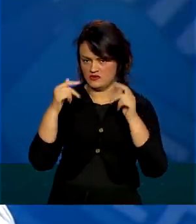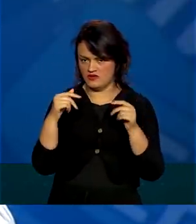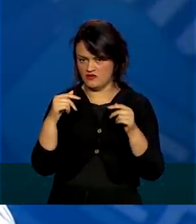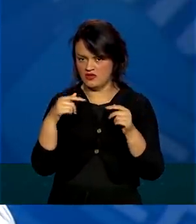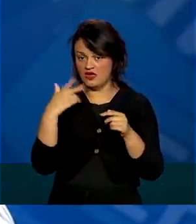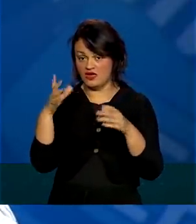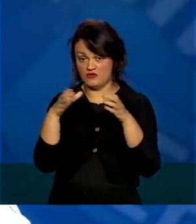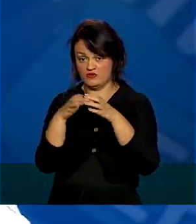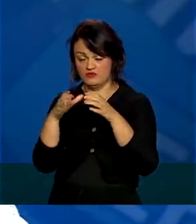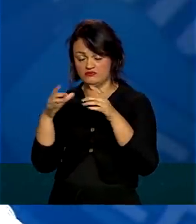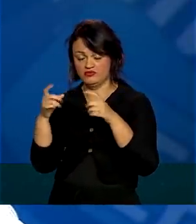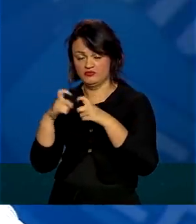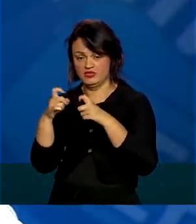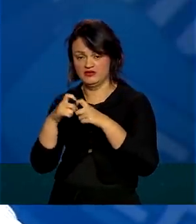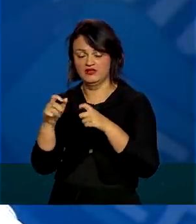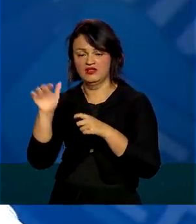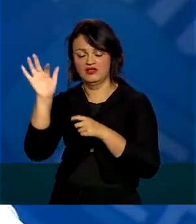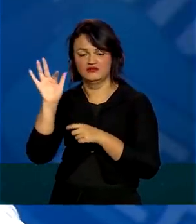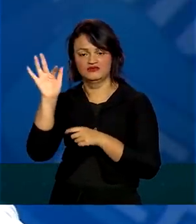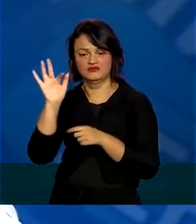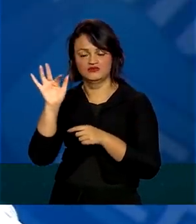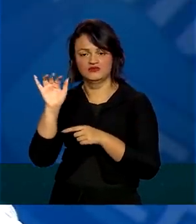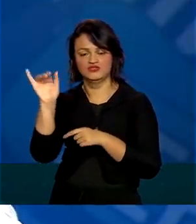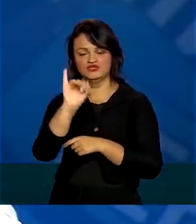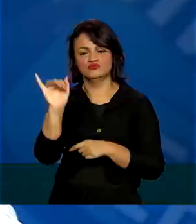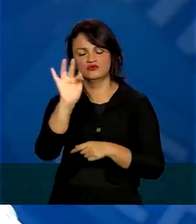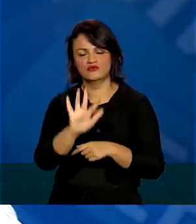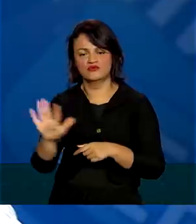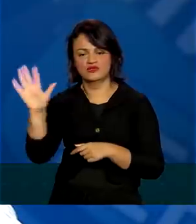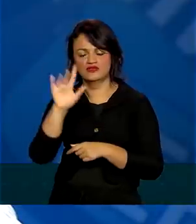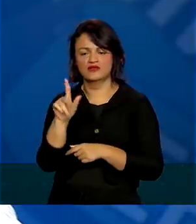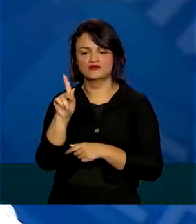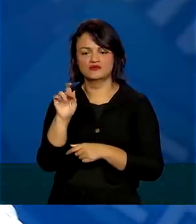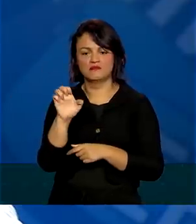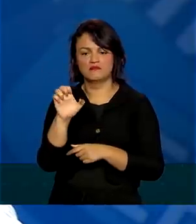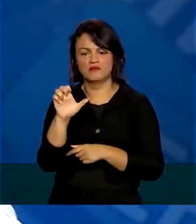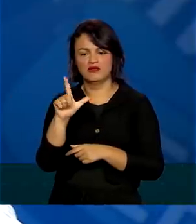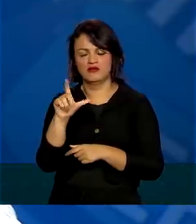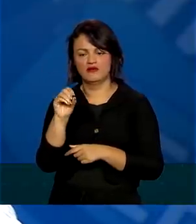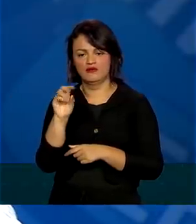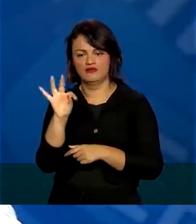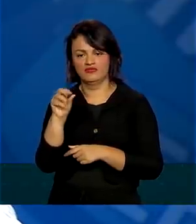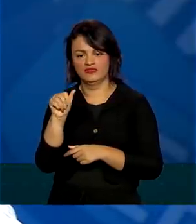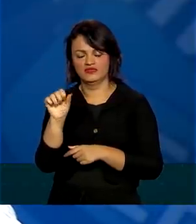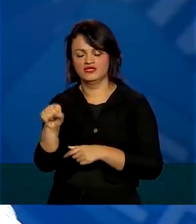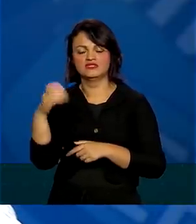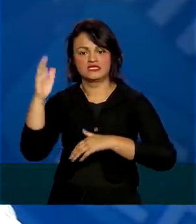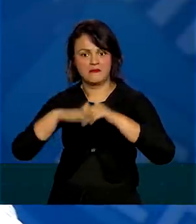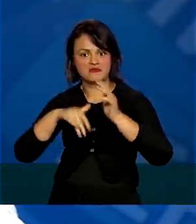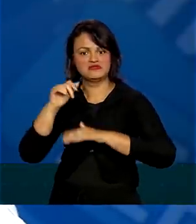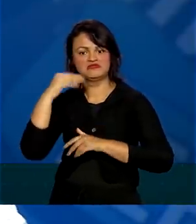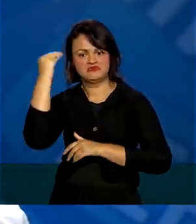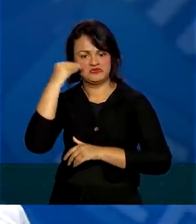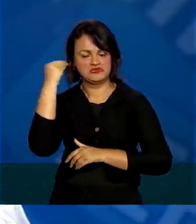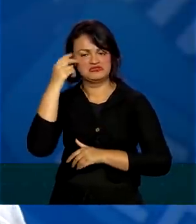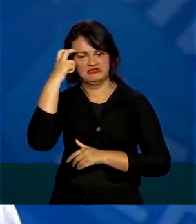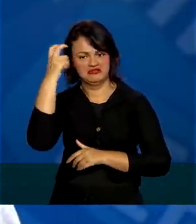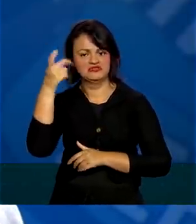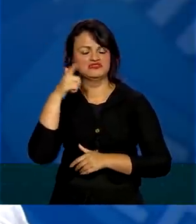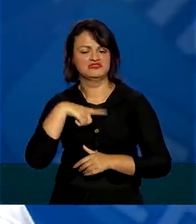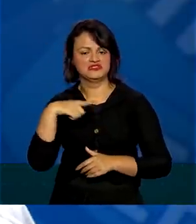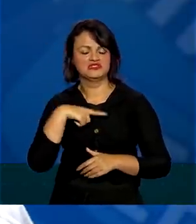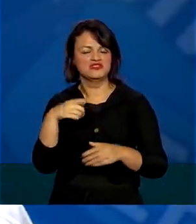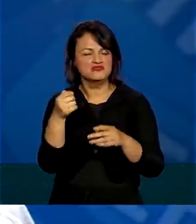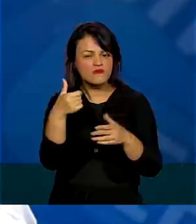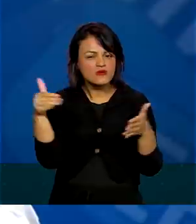Epidemiologia da Universidade Federal de Pelotas, que tem lá um pessoal muito bom, muito capacitado. E estamos em